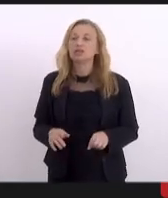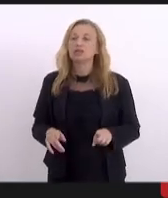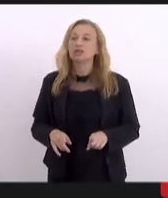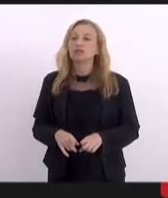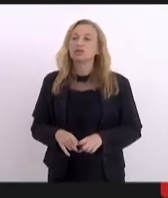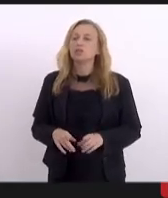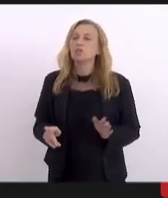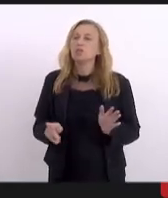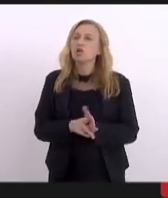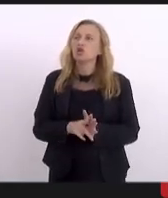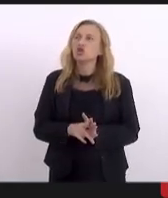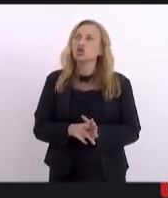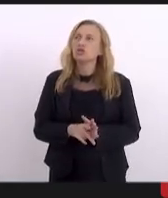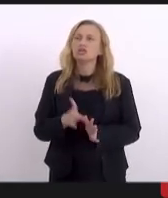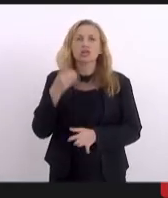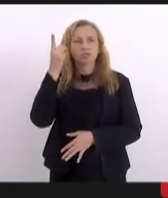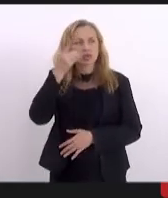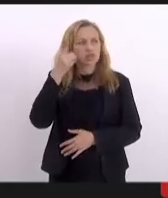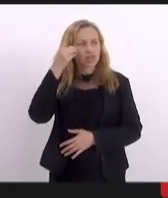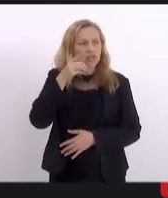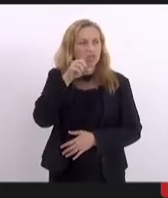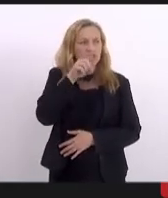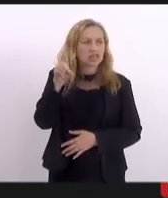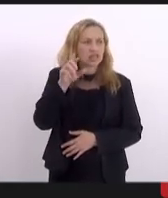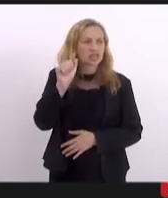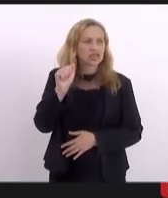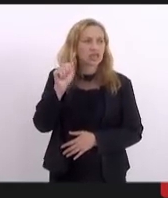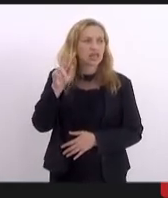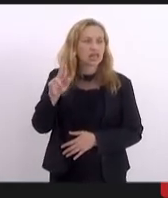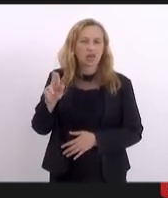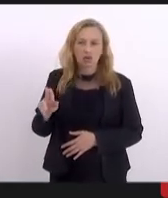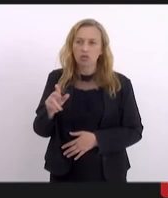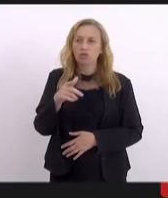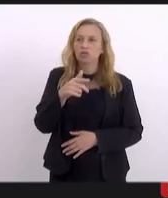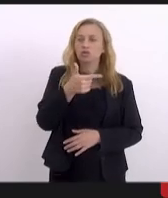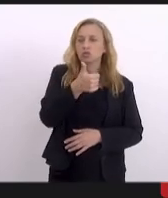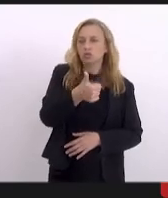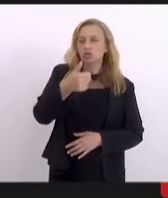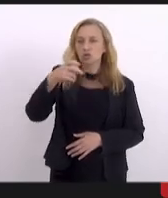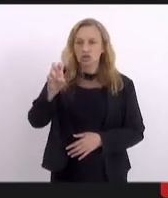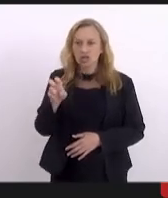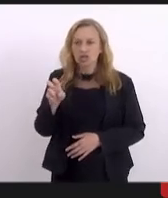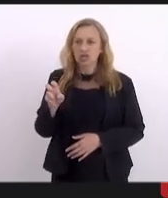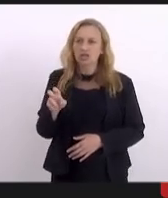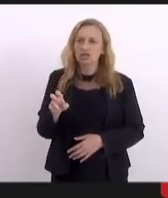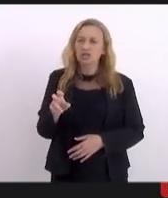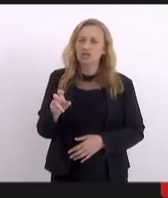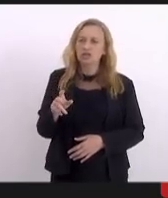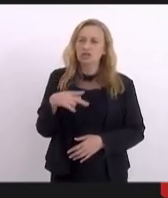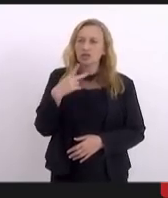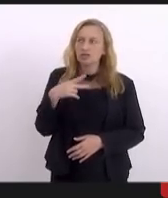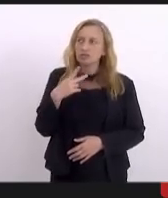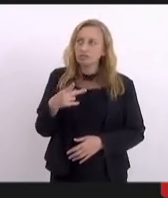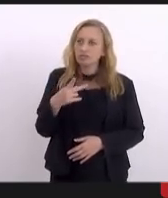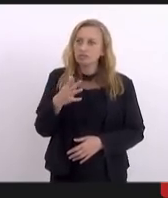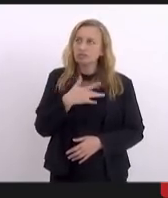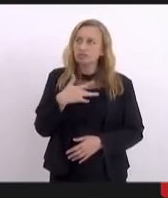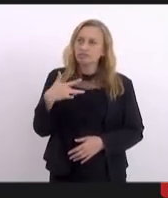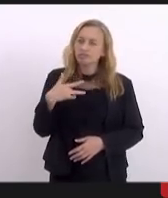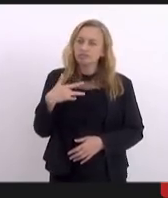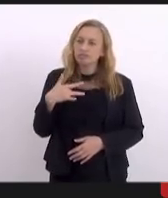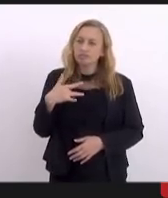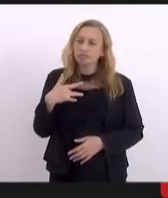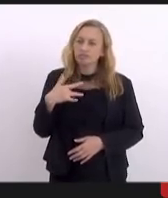projeto do deputado Zaqueu Teixeira, que é um projeto de 2015, que trata da questão da saúde